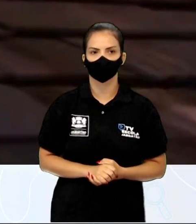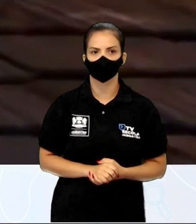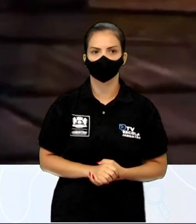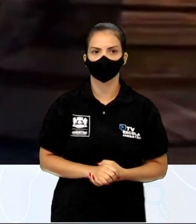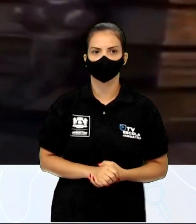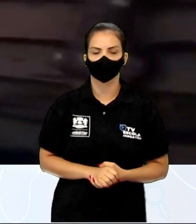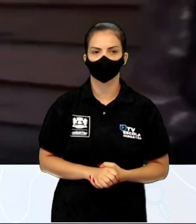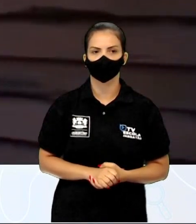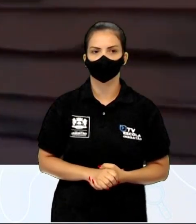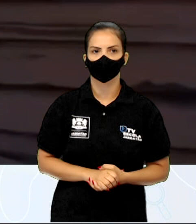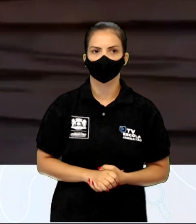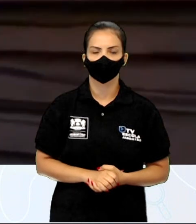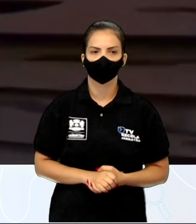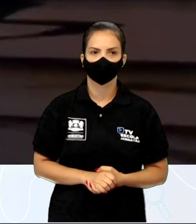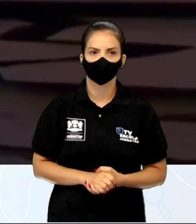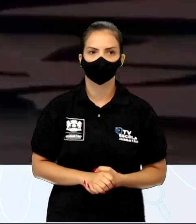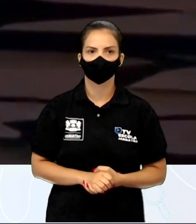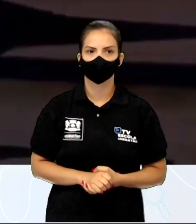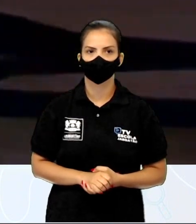A CIDADE NO A CIDADE